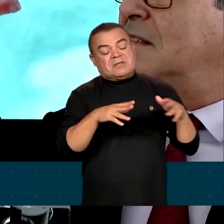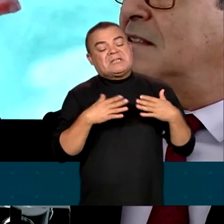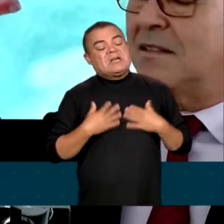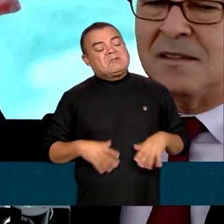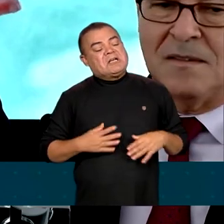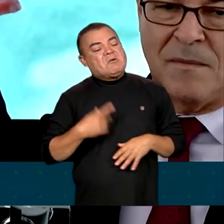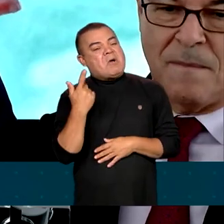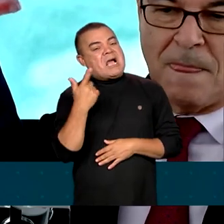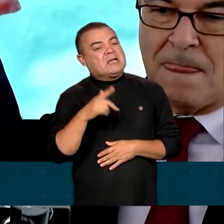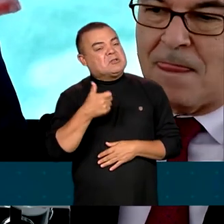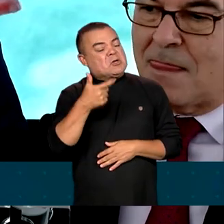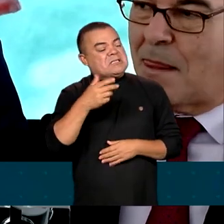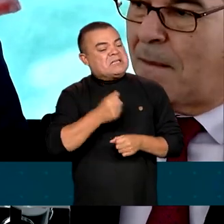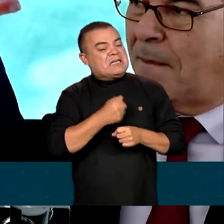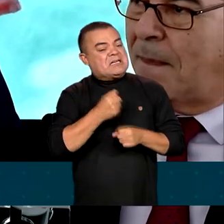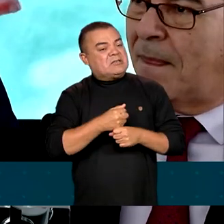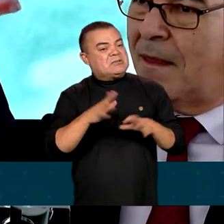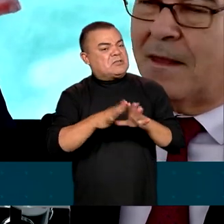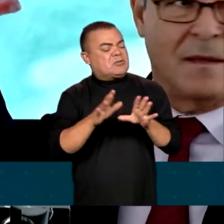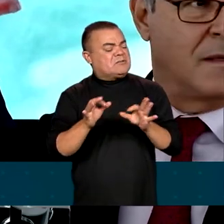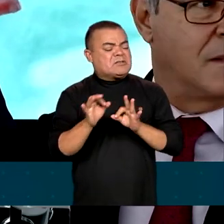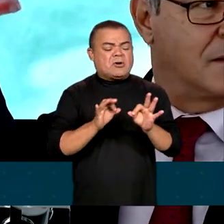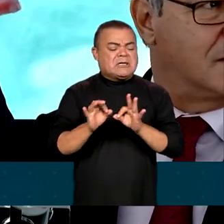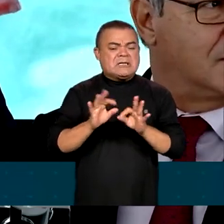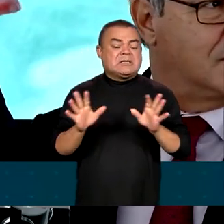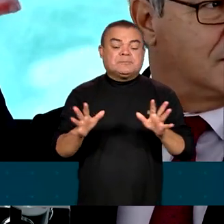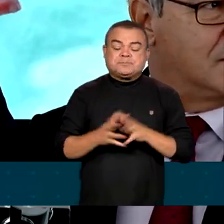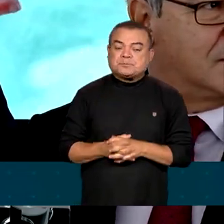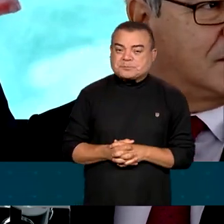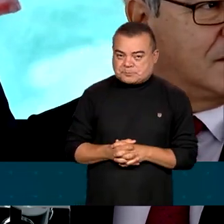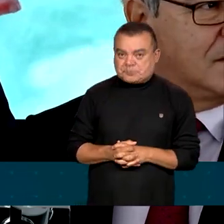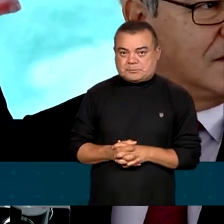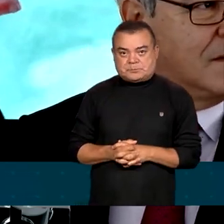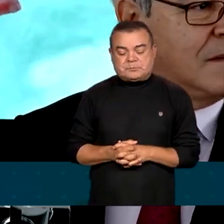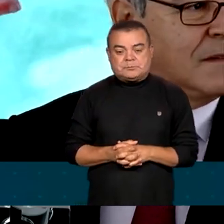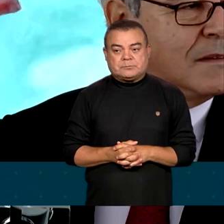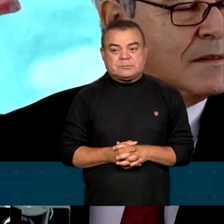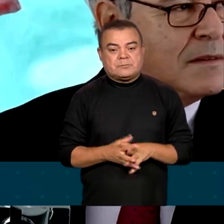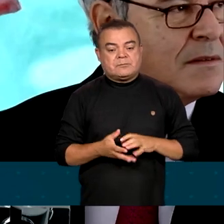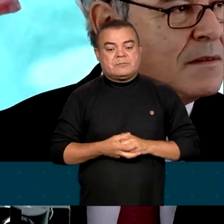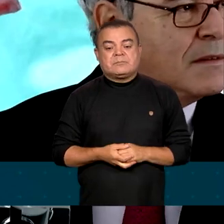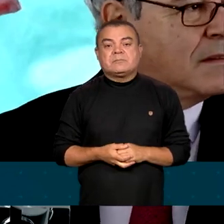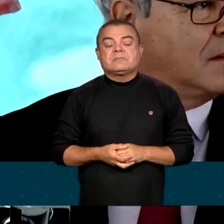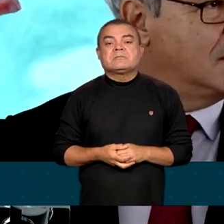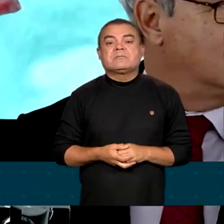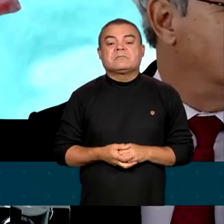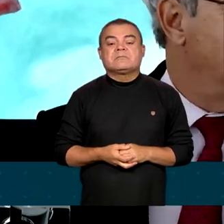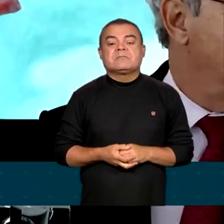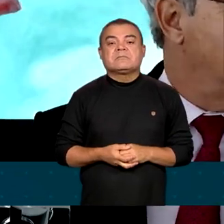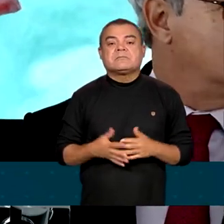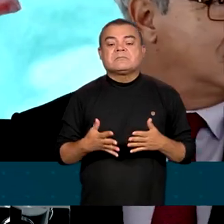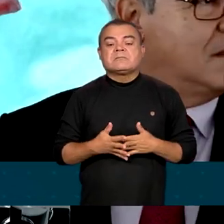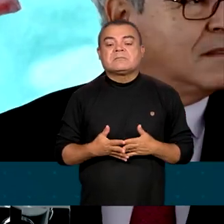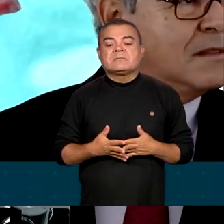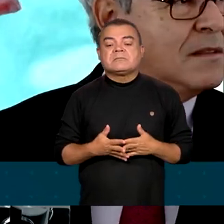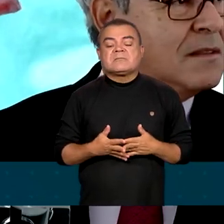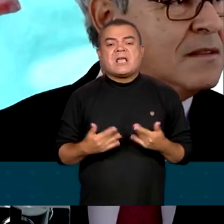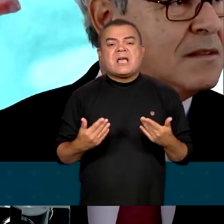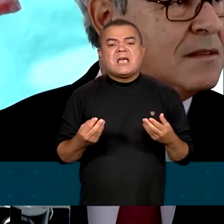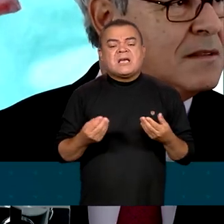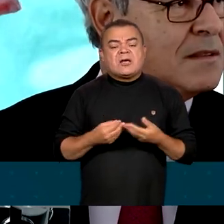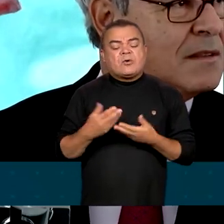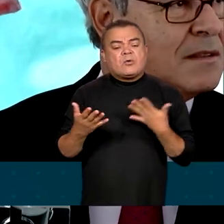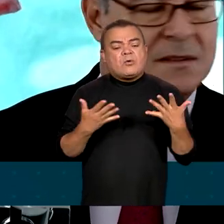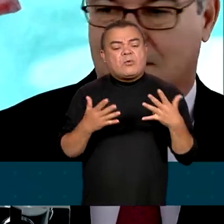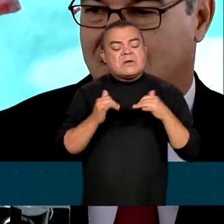ver que nós estávamos certos e as coisas vão sendo feitas do jeito só. O presidente, a gente poderia ouvir o presidente, exatamente qual foi a intenção, quando nesse comentário já